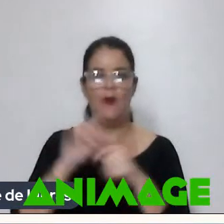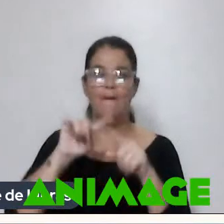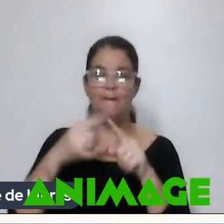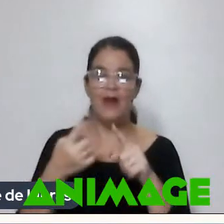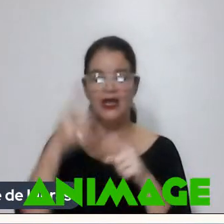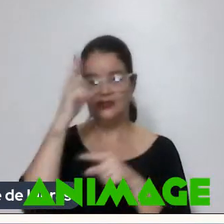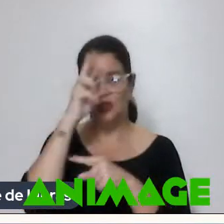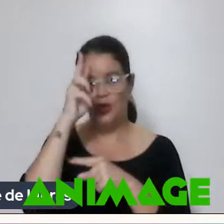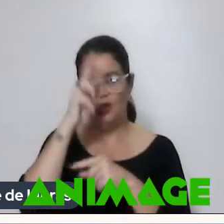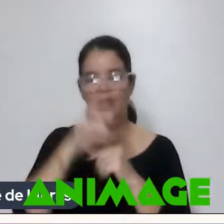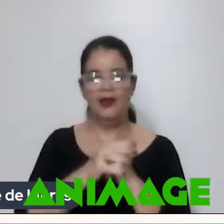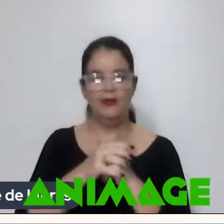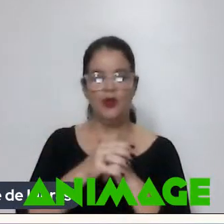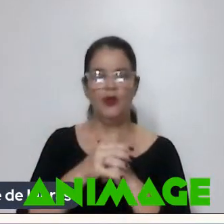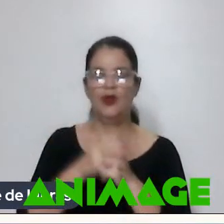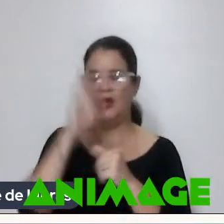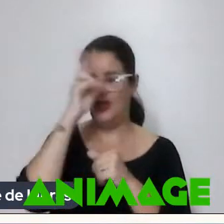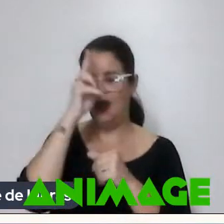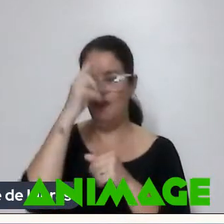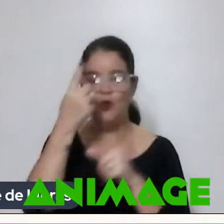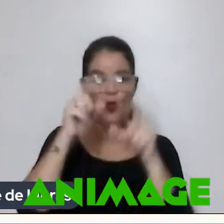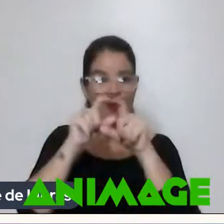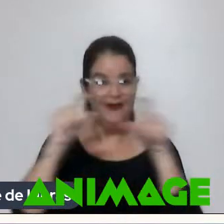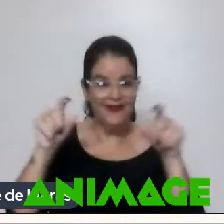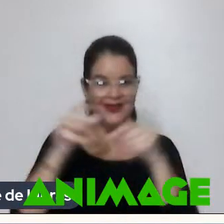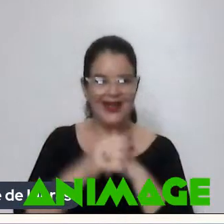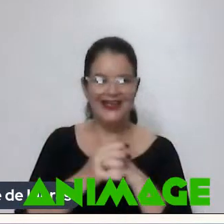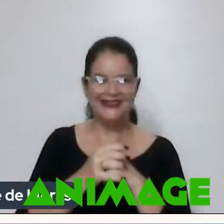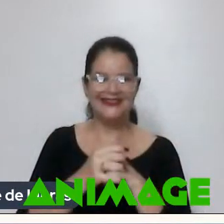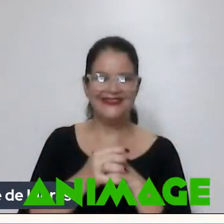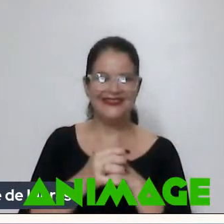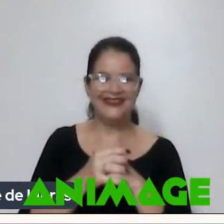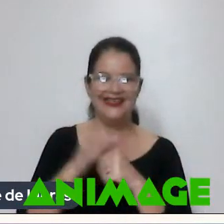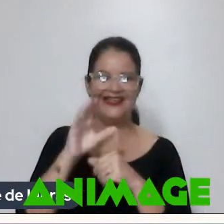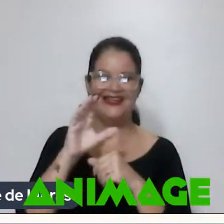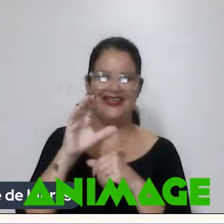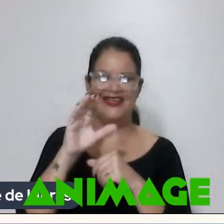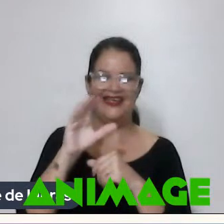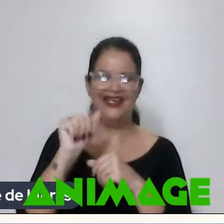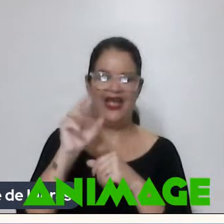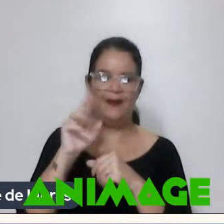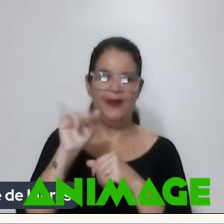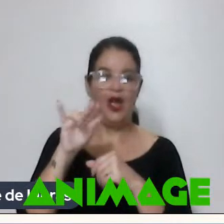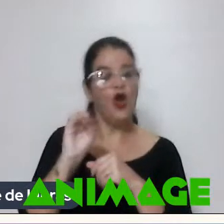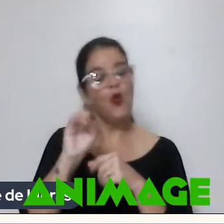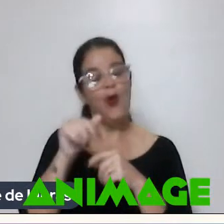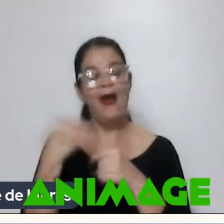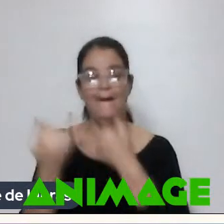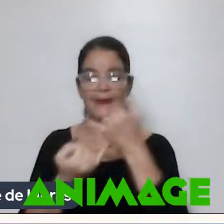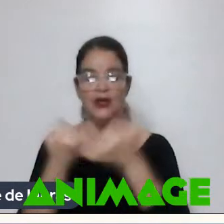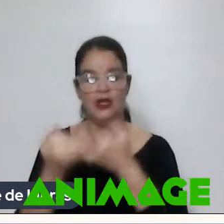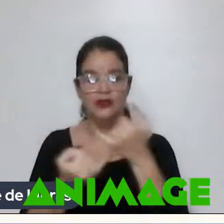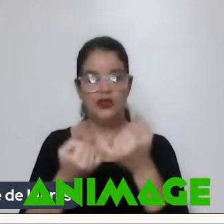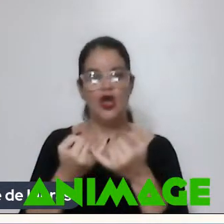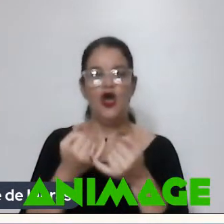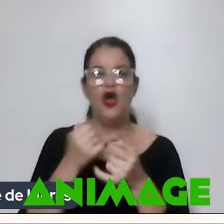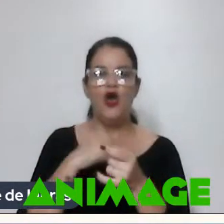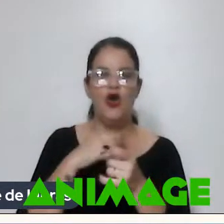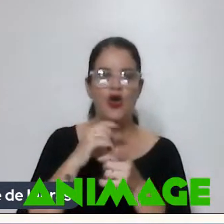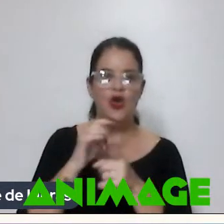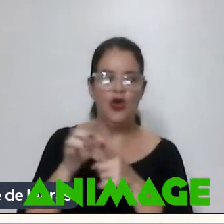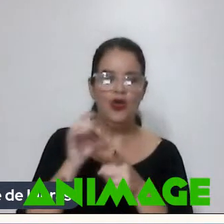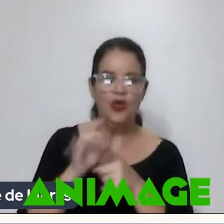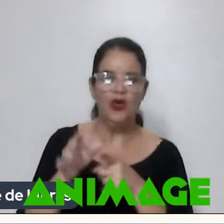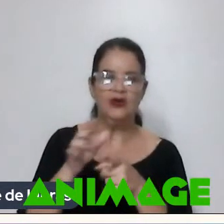Até Recordei agora Uma frase Claro que é uma De certa maneira É uma brincadeira Mas o Godard Falando da novela E vague